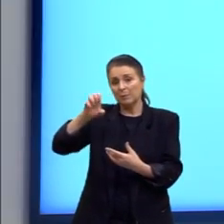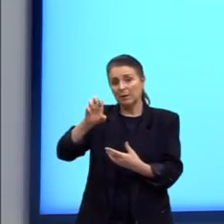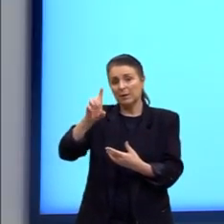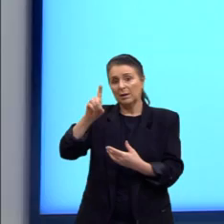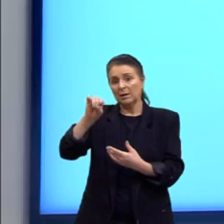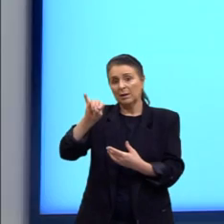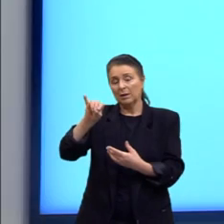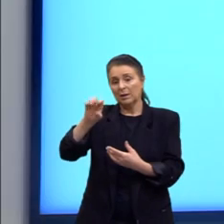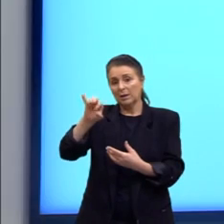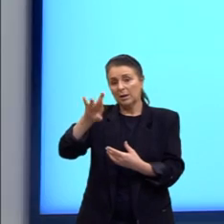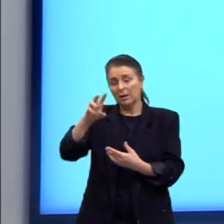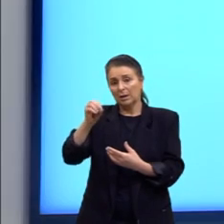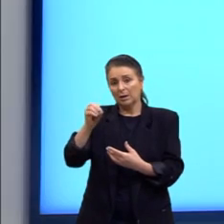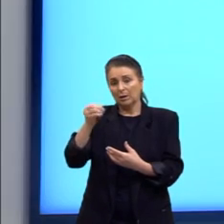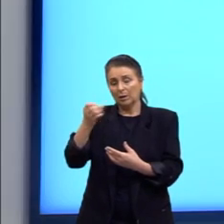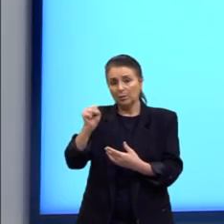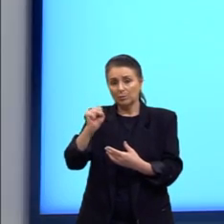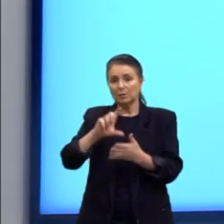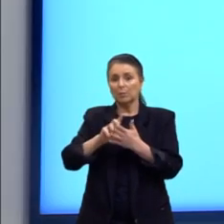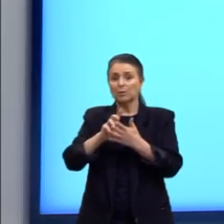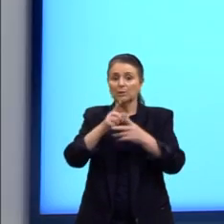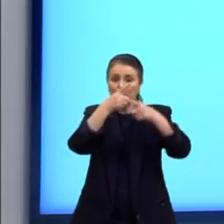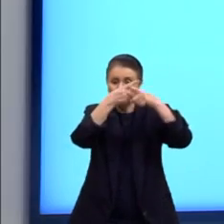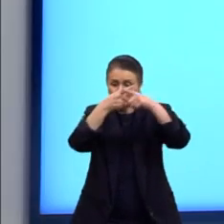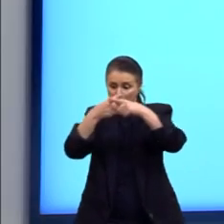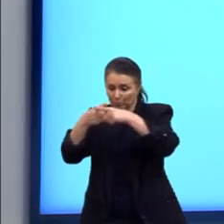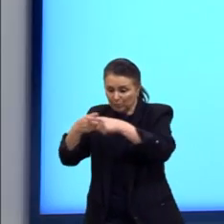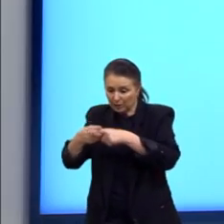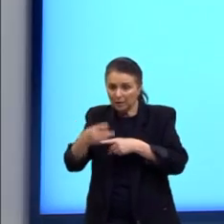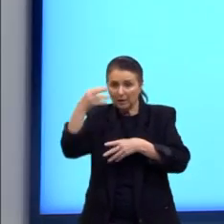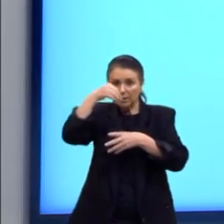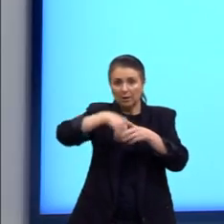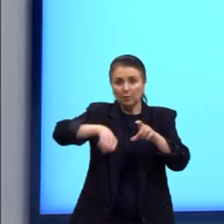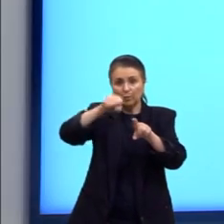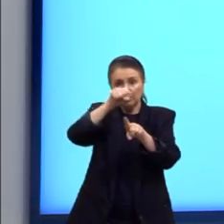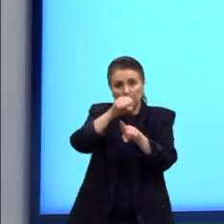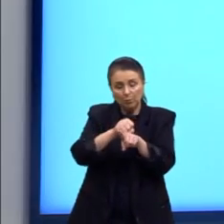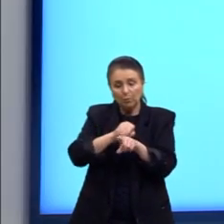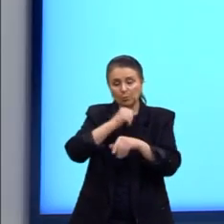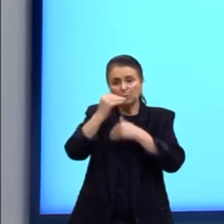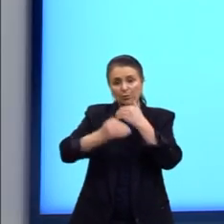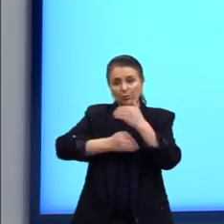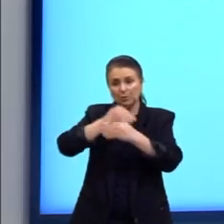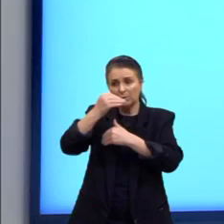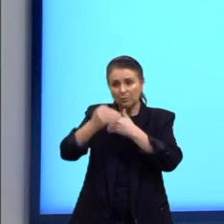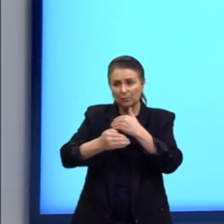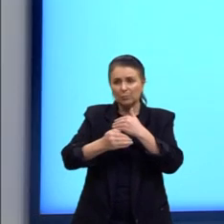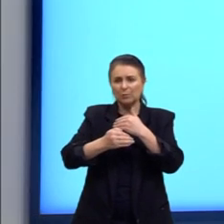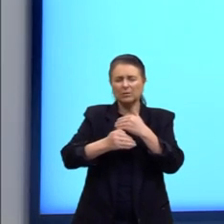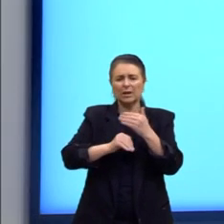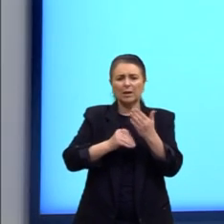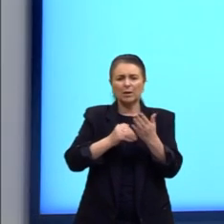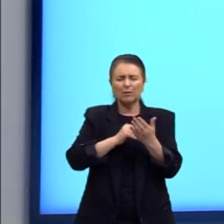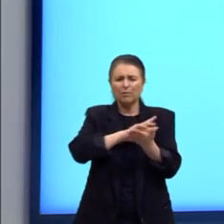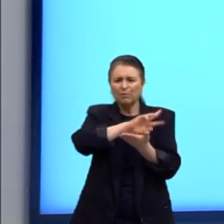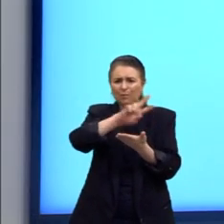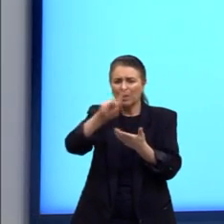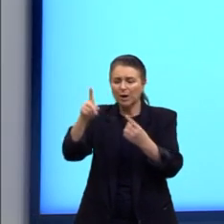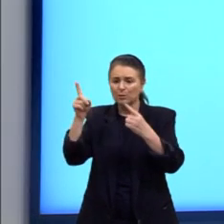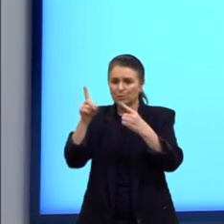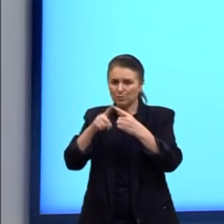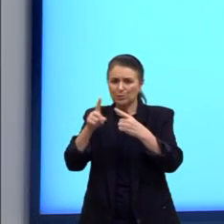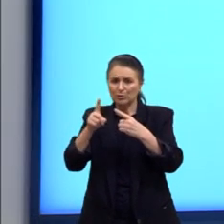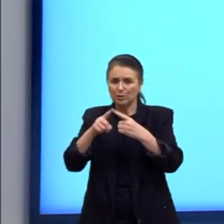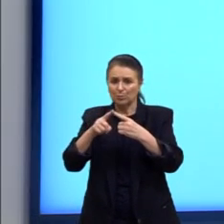Os esporos, então, vão se multiplicar nesses caramujos, até se desenvolverem cercárias, né? Larvas. E aí, a